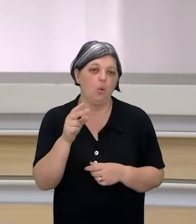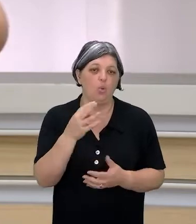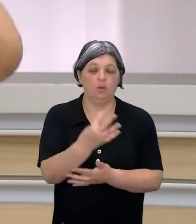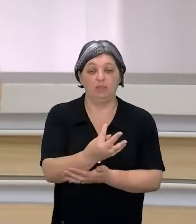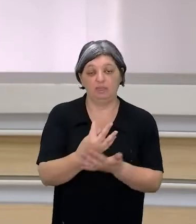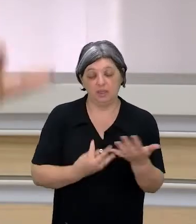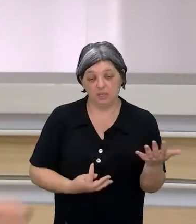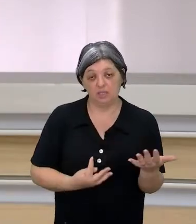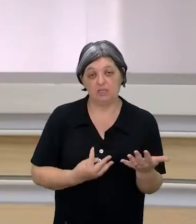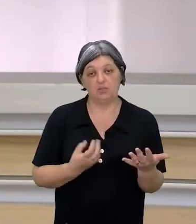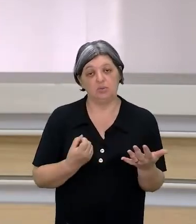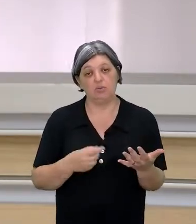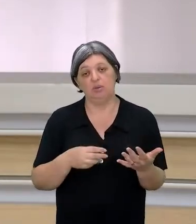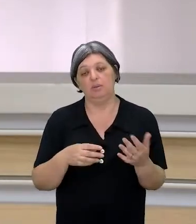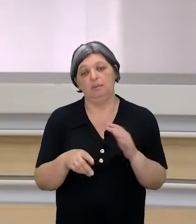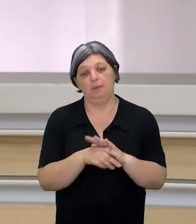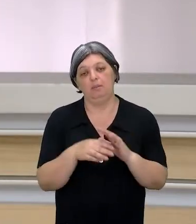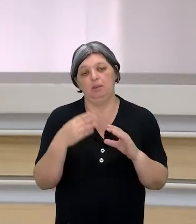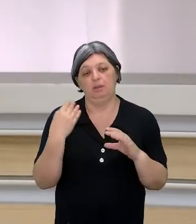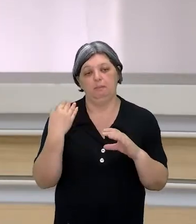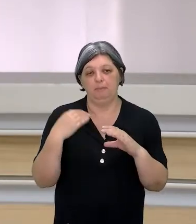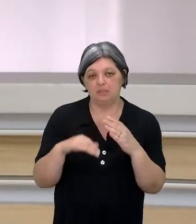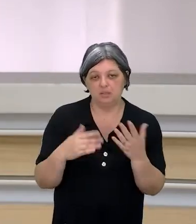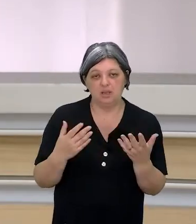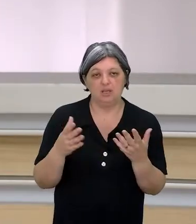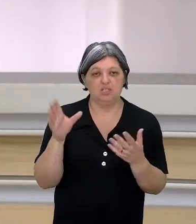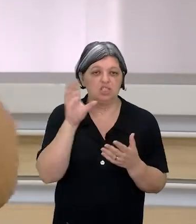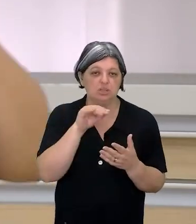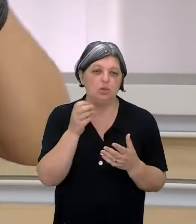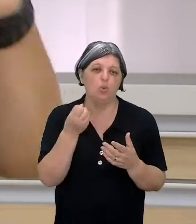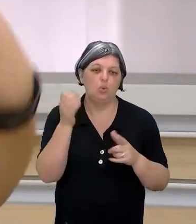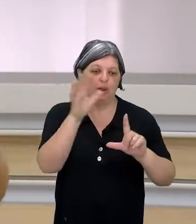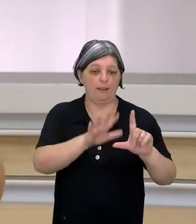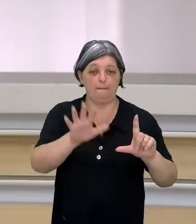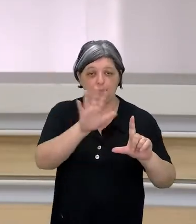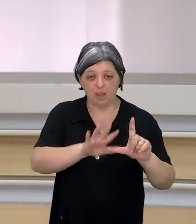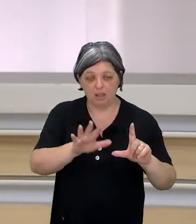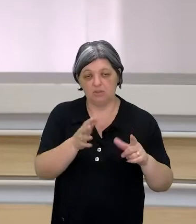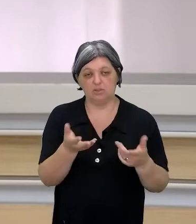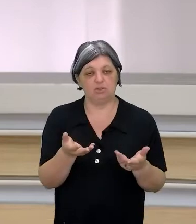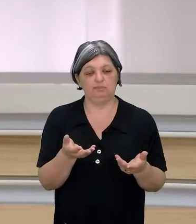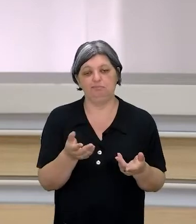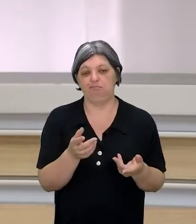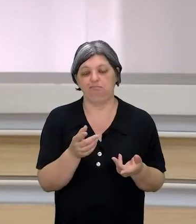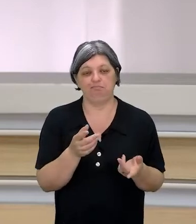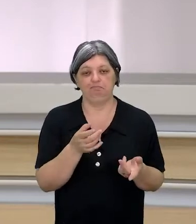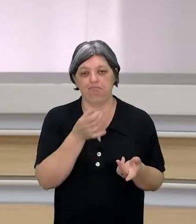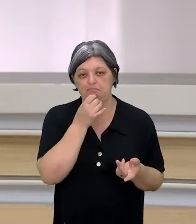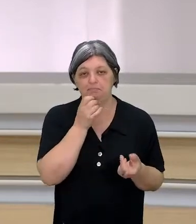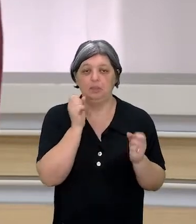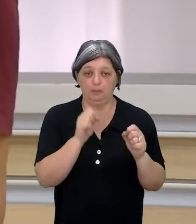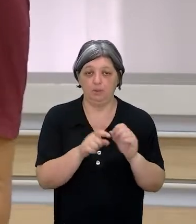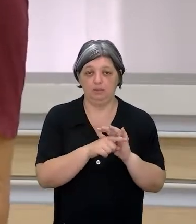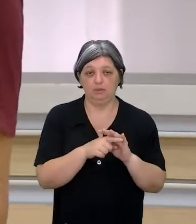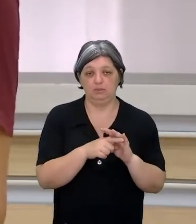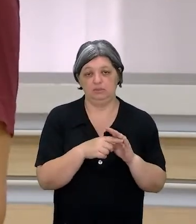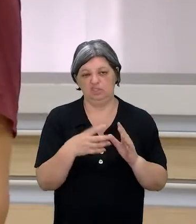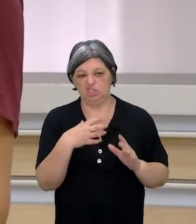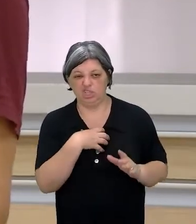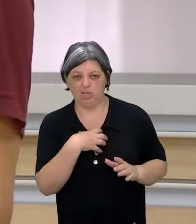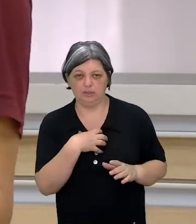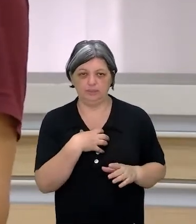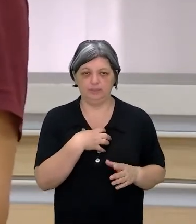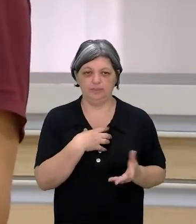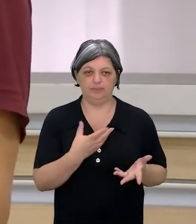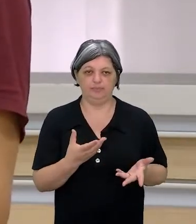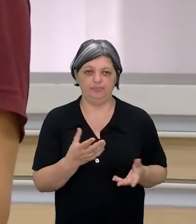texto, às vezes a mensagem pode vir por uma imagem, pode vir, por exemplo, por uma feição, né? Então, às vezes